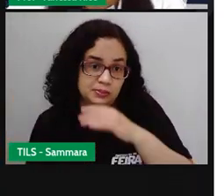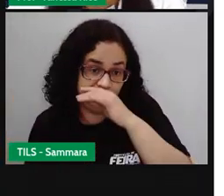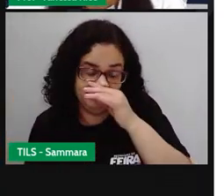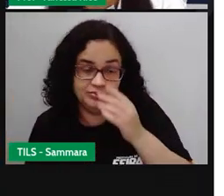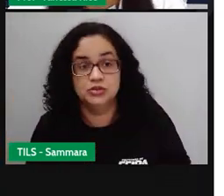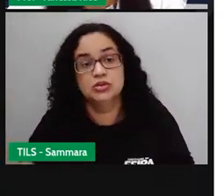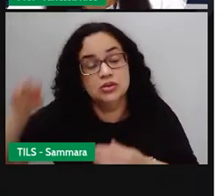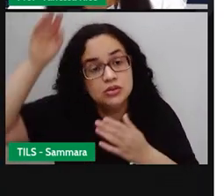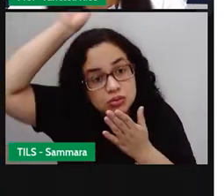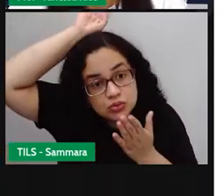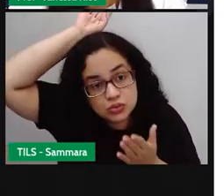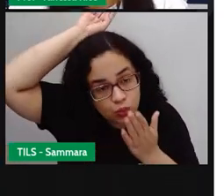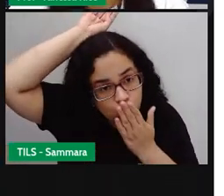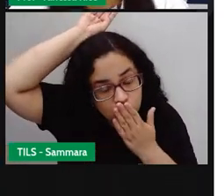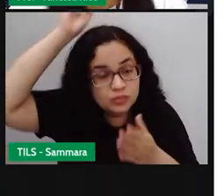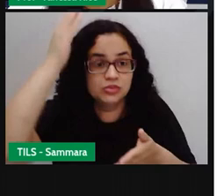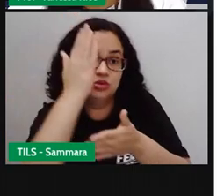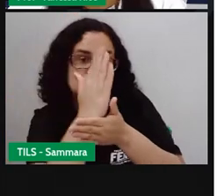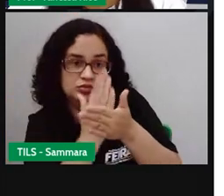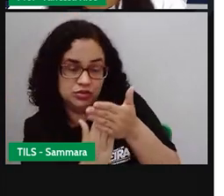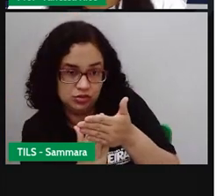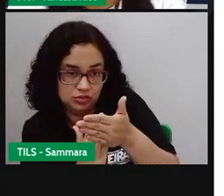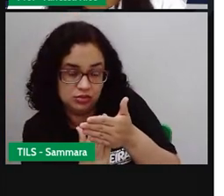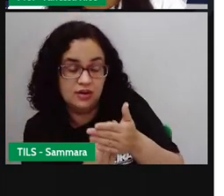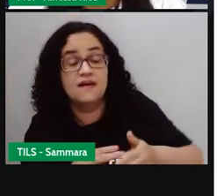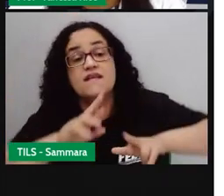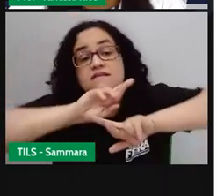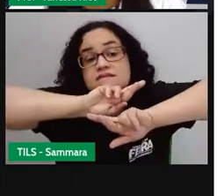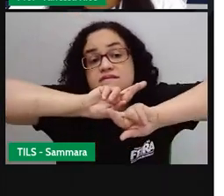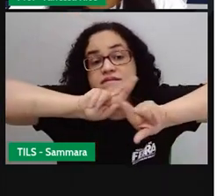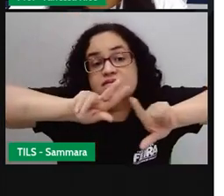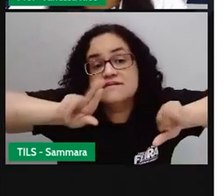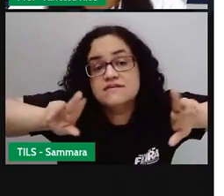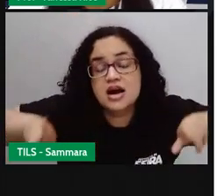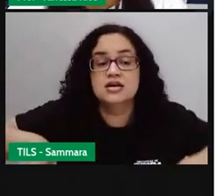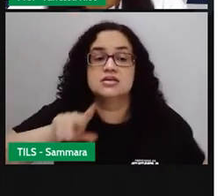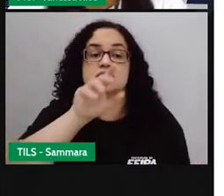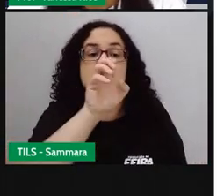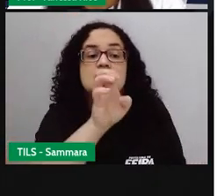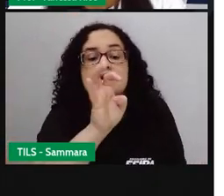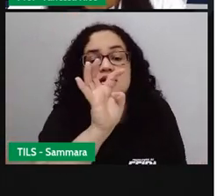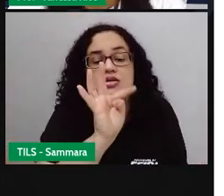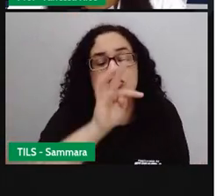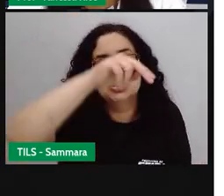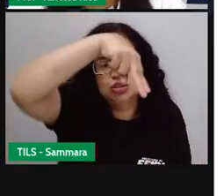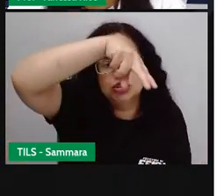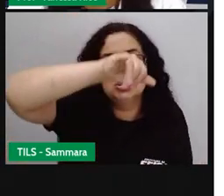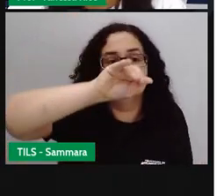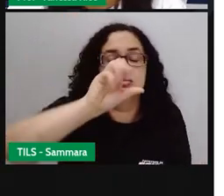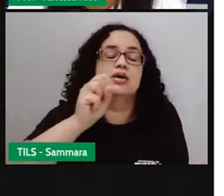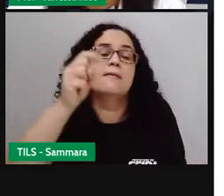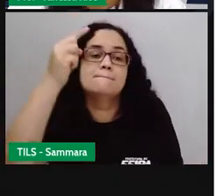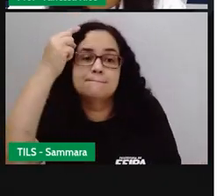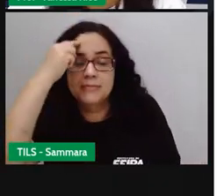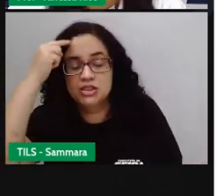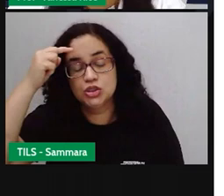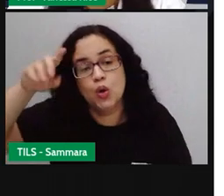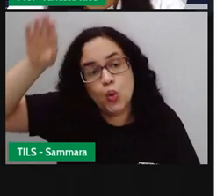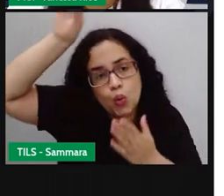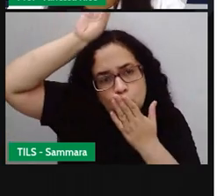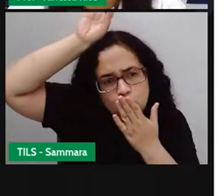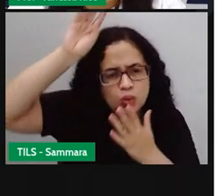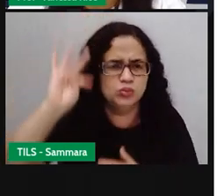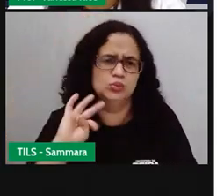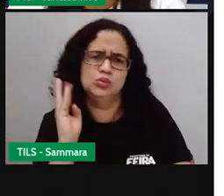Os indígenas, eles são divididos aí, ó, em várias etnias. A gente não pode pensar que os índios são